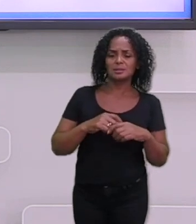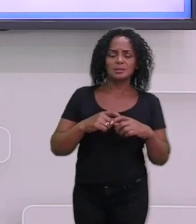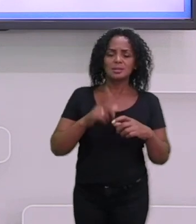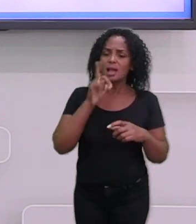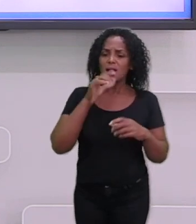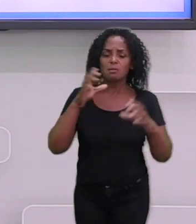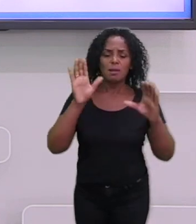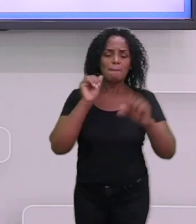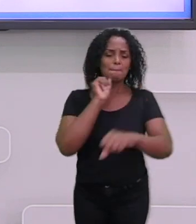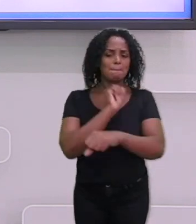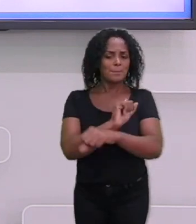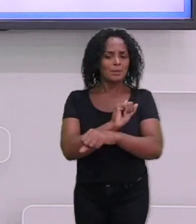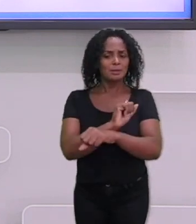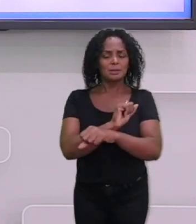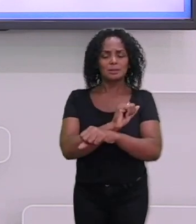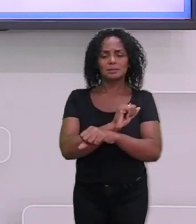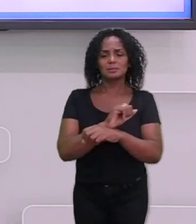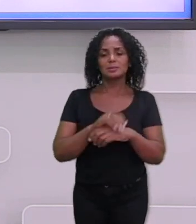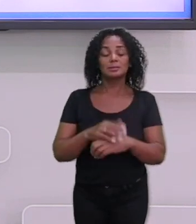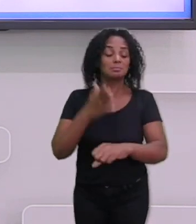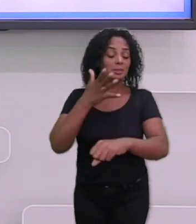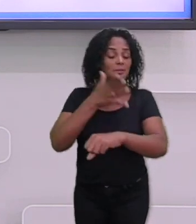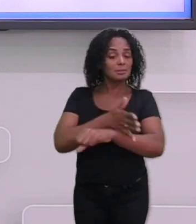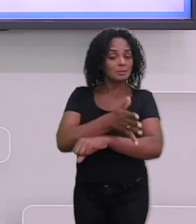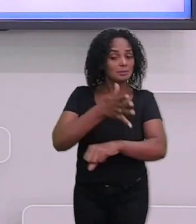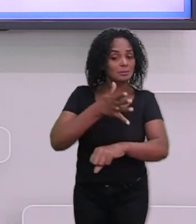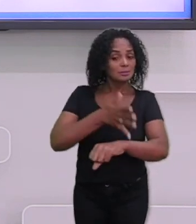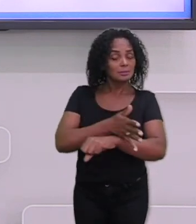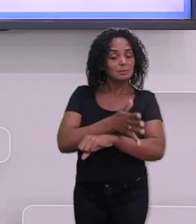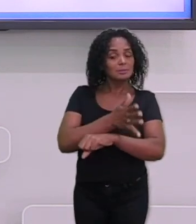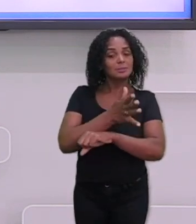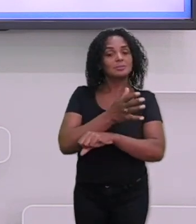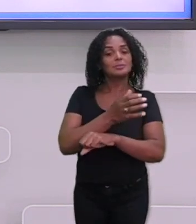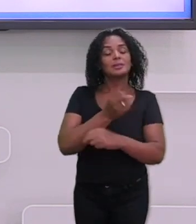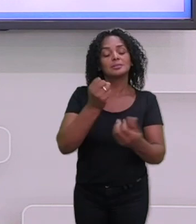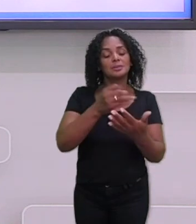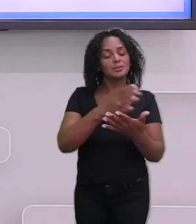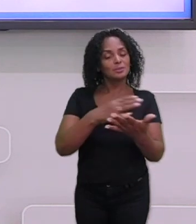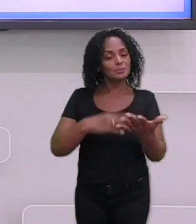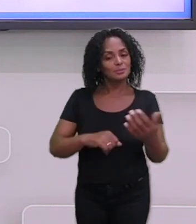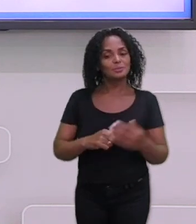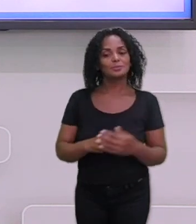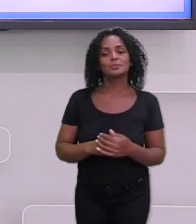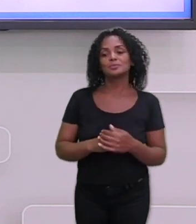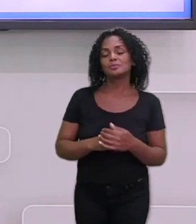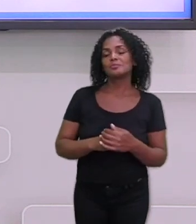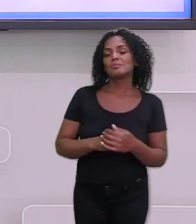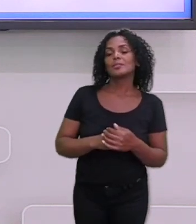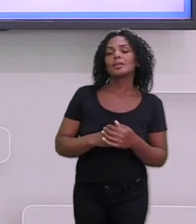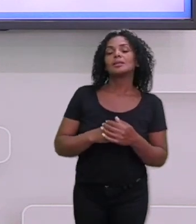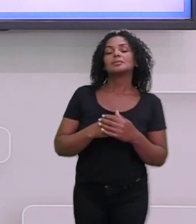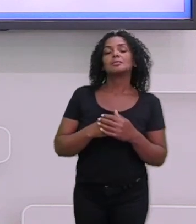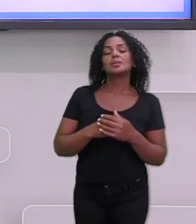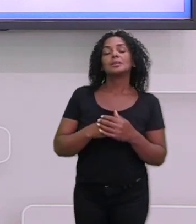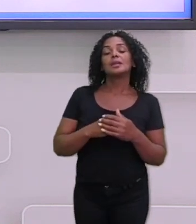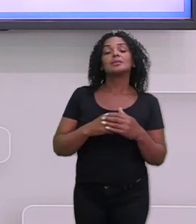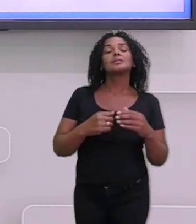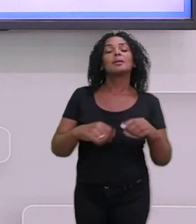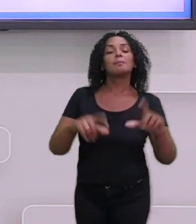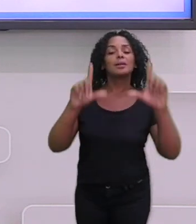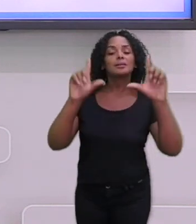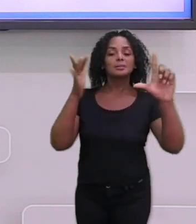casa, tá? E pra acessar novas atividades ou nossas atividades na